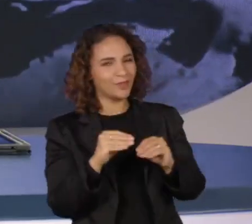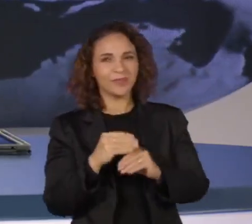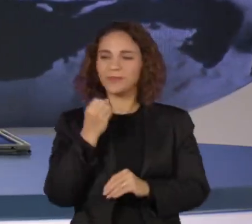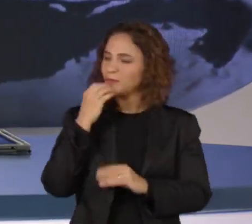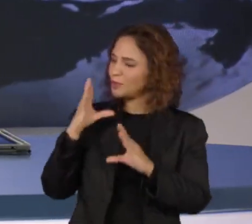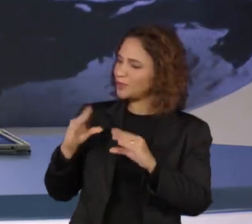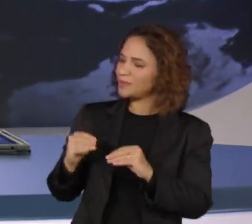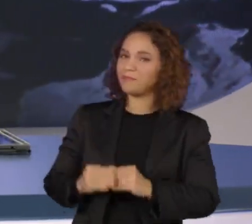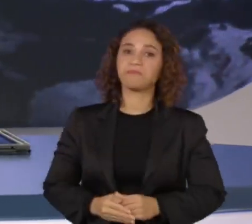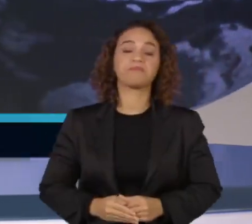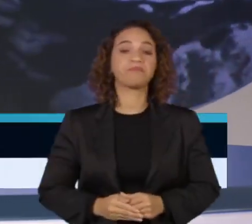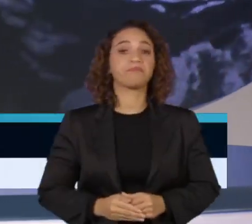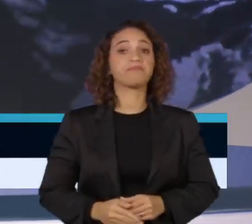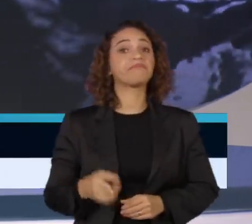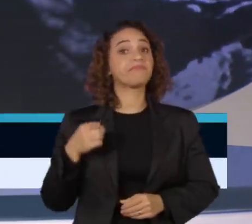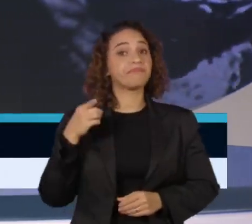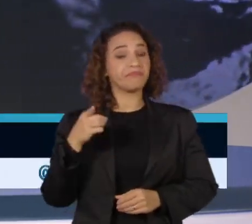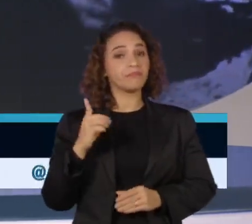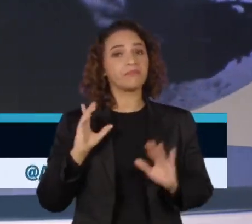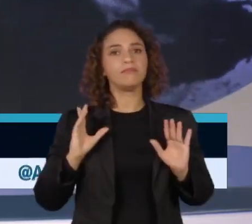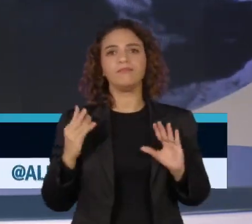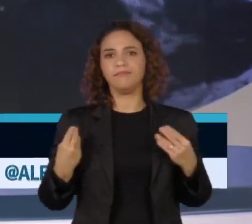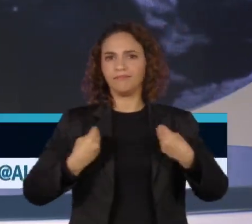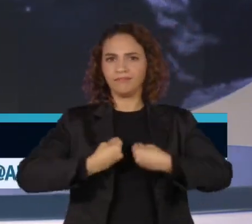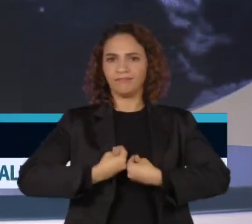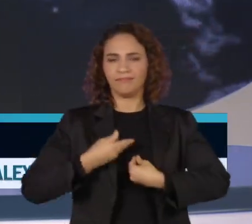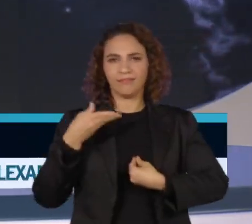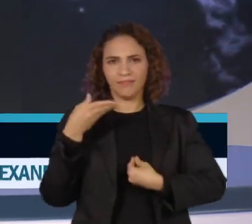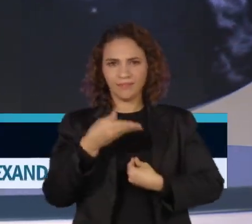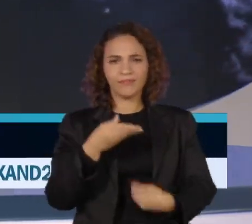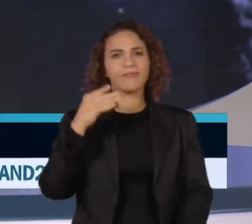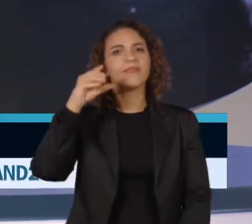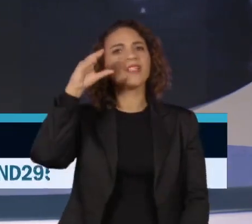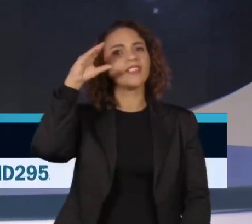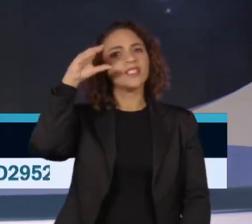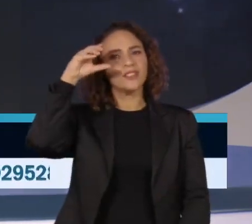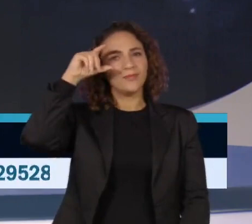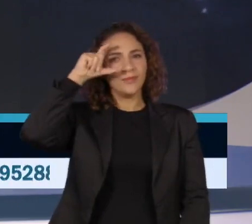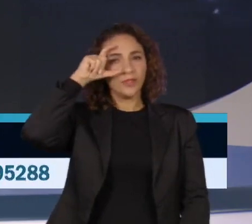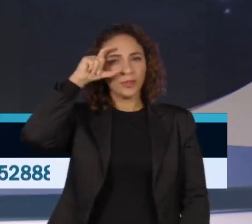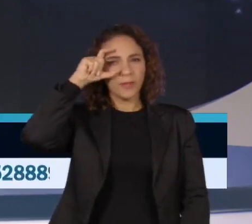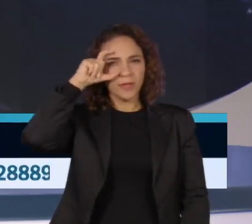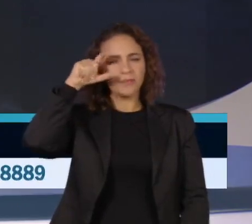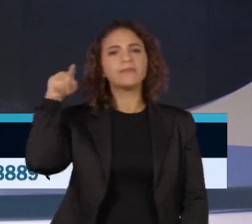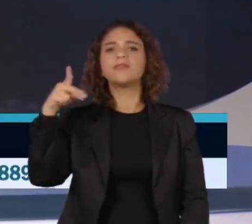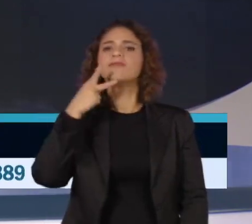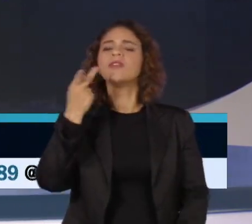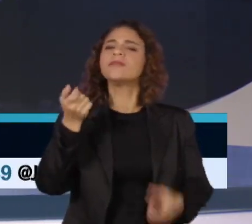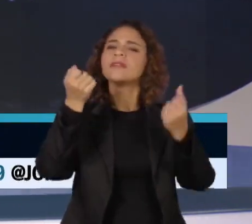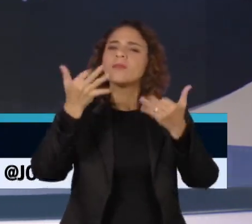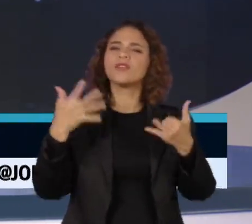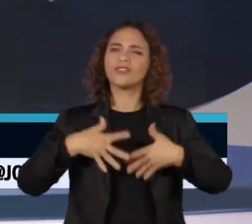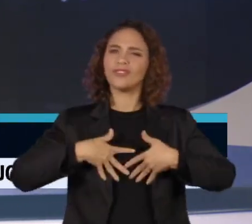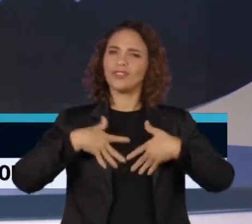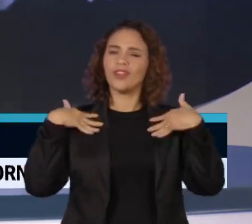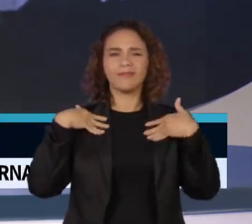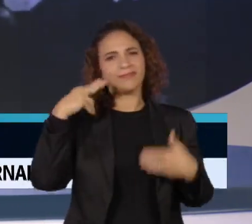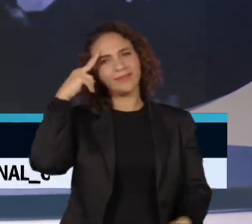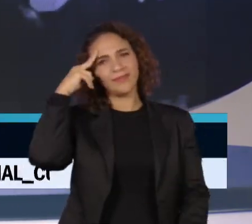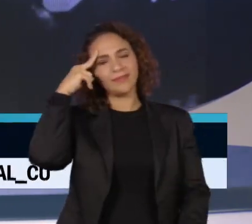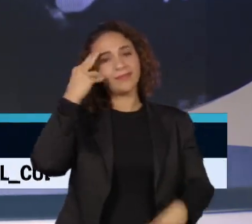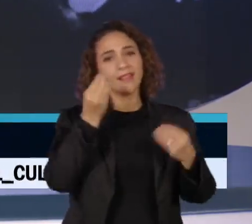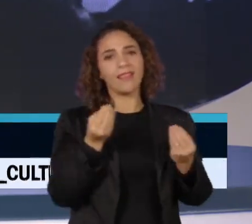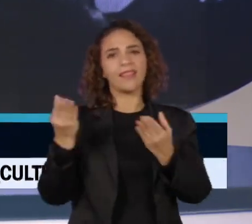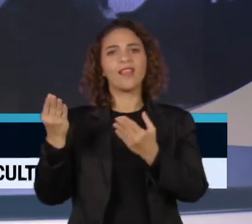O ministro Gilmar Mendes, do Supremo Tribunal Federal, falou hoje sobre o caso das joias da Arábia Saudita enviadas ao ex